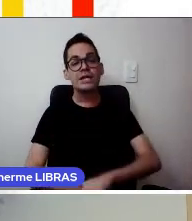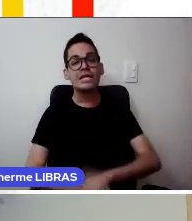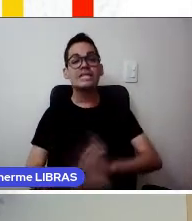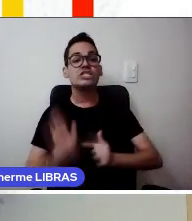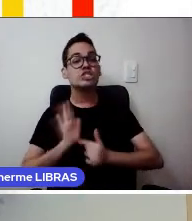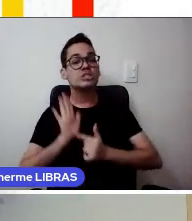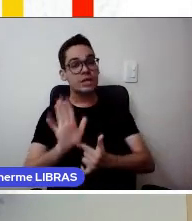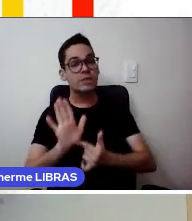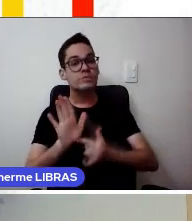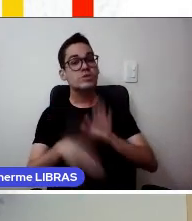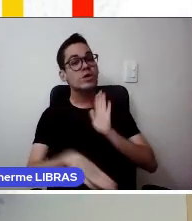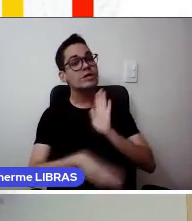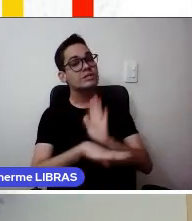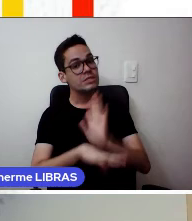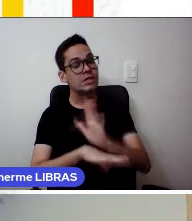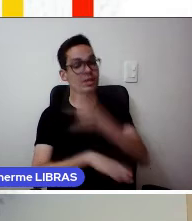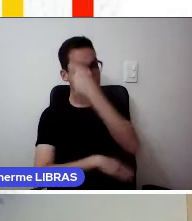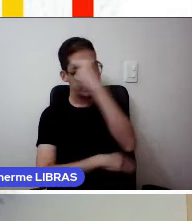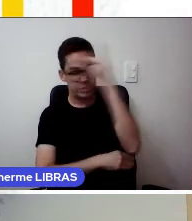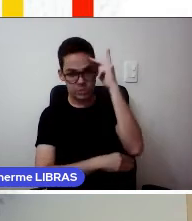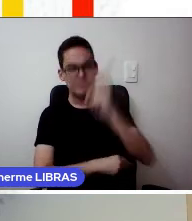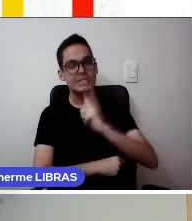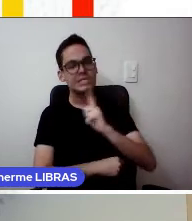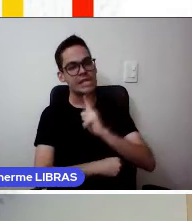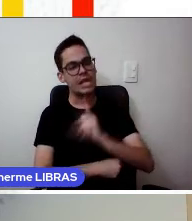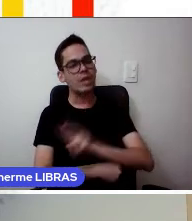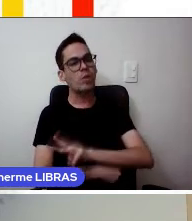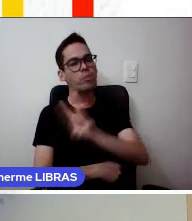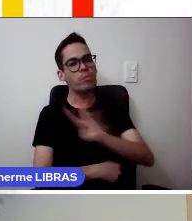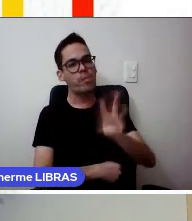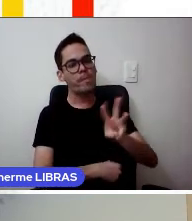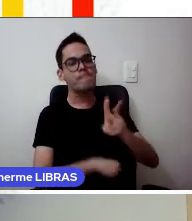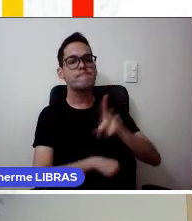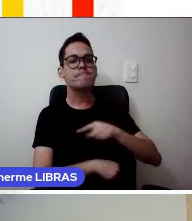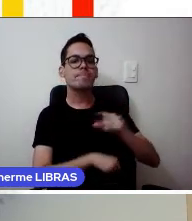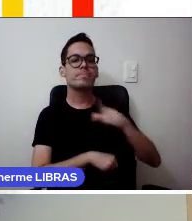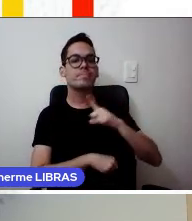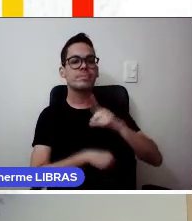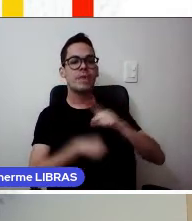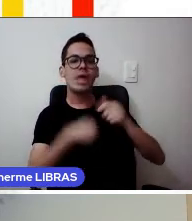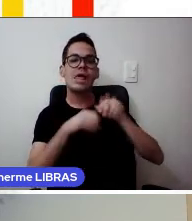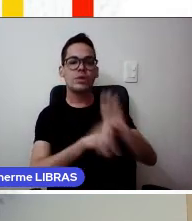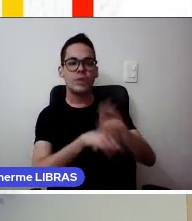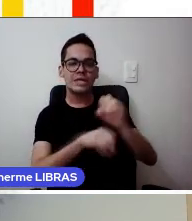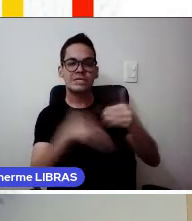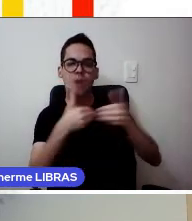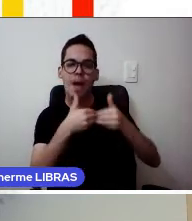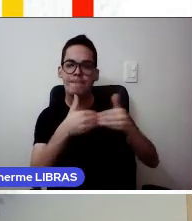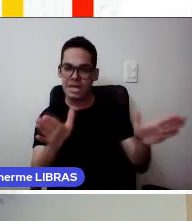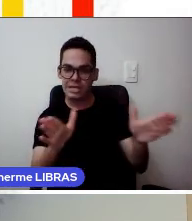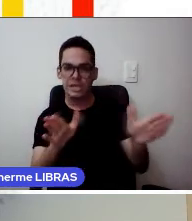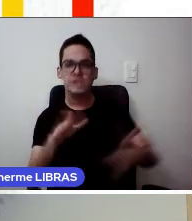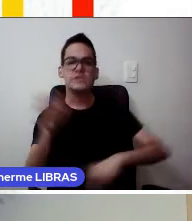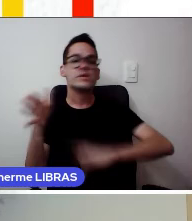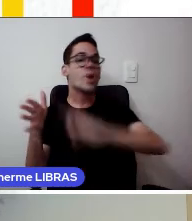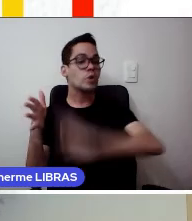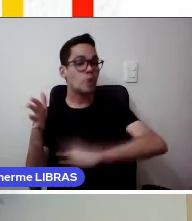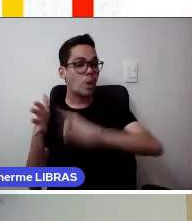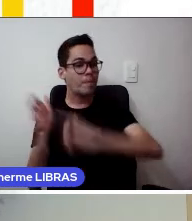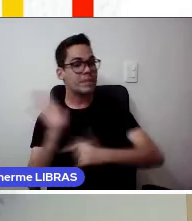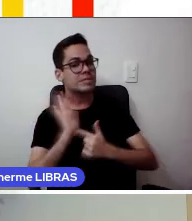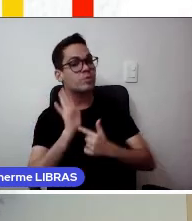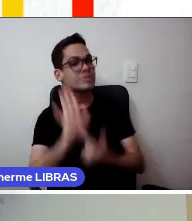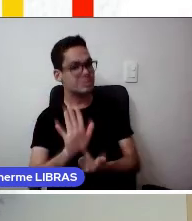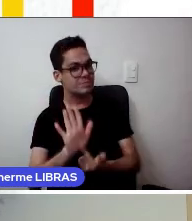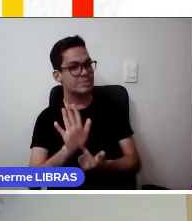os assistentes disponibilizados no portal da iniciativa Educação Aberta. No nosso documento sobre os protocolos, apresentamos